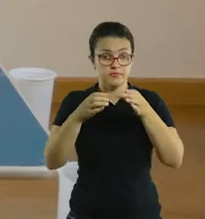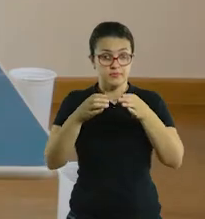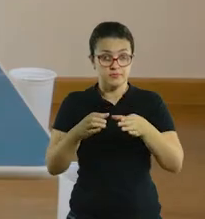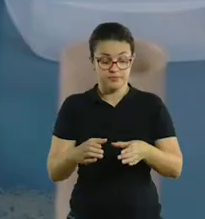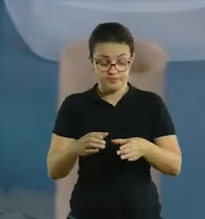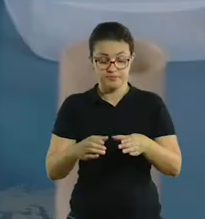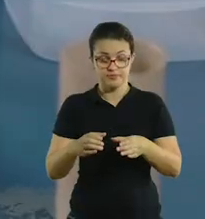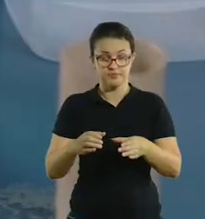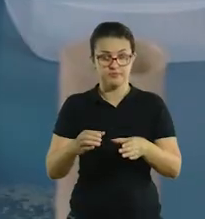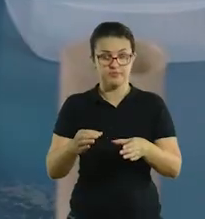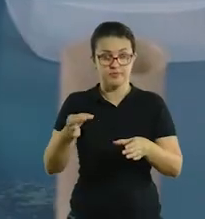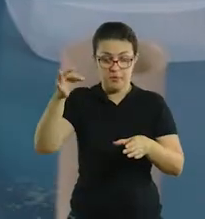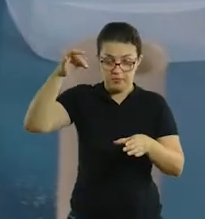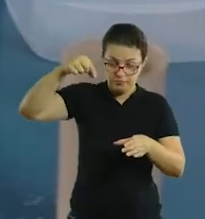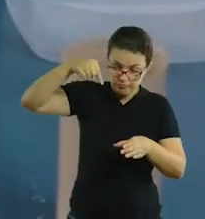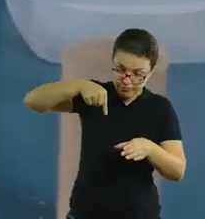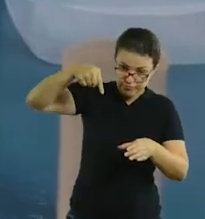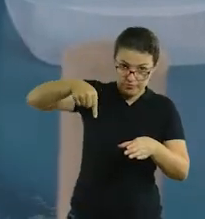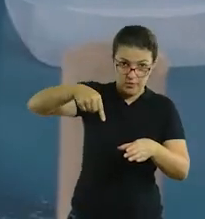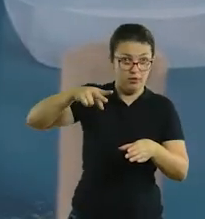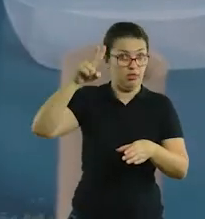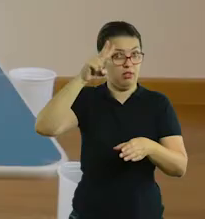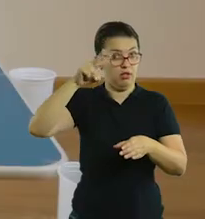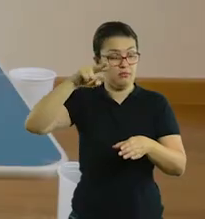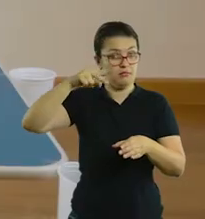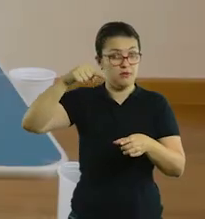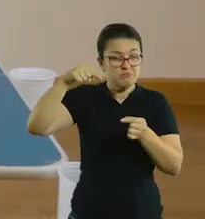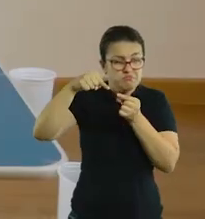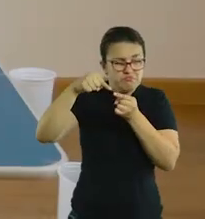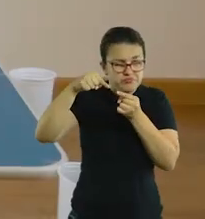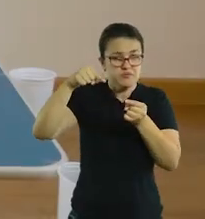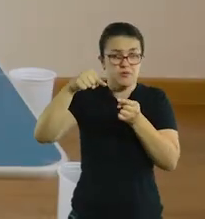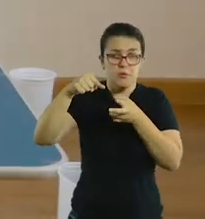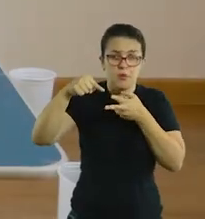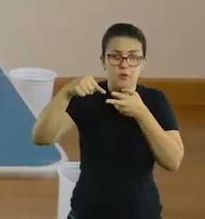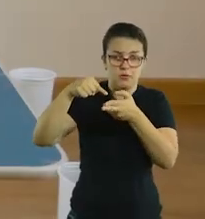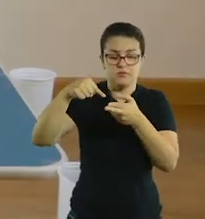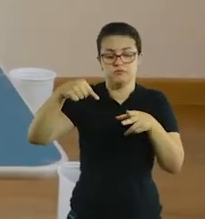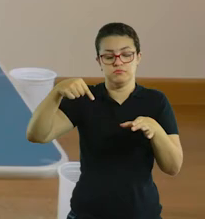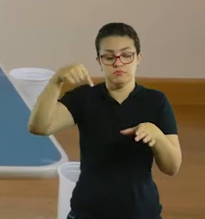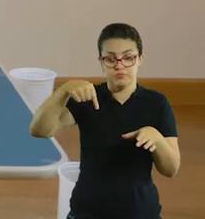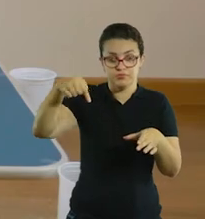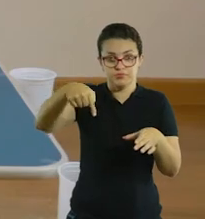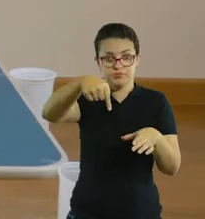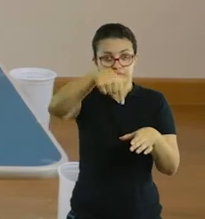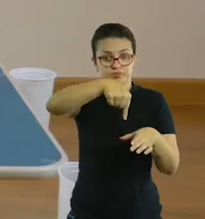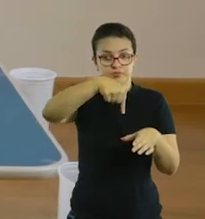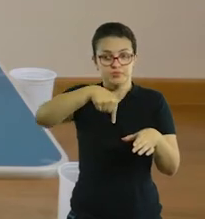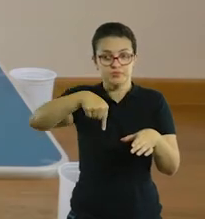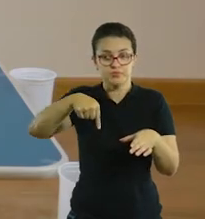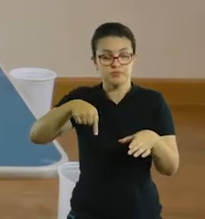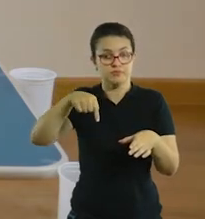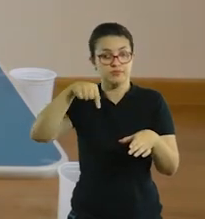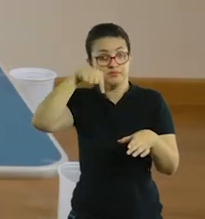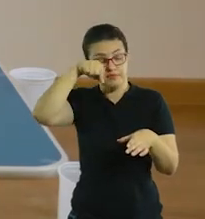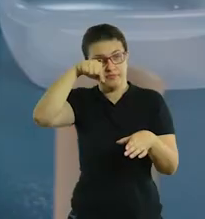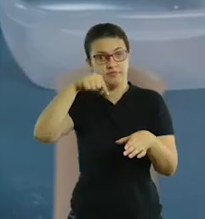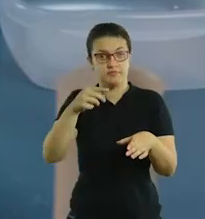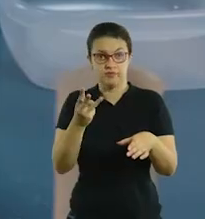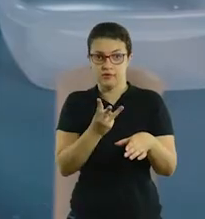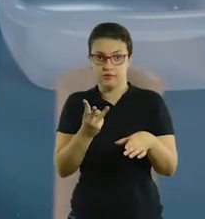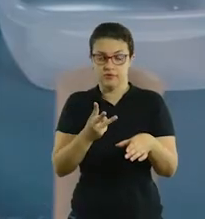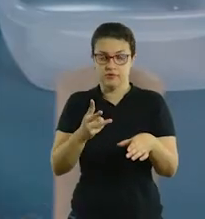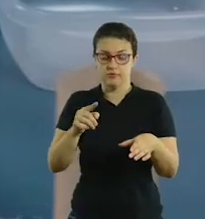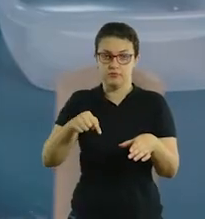os palitinhos. Lembra de cortar as pontinhas para não oferecer risco para a criança. E aqui eu deixei os meus palitinhos de três